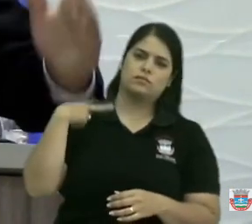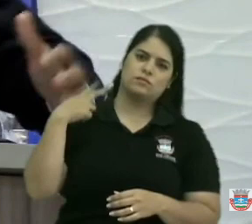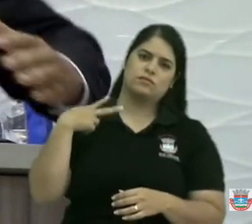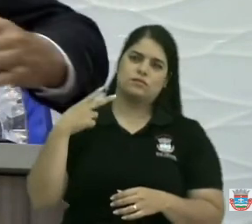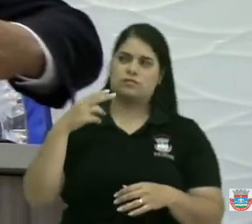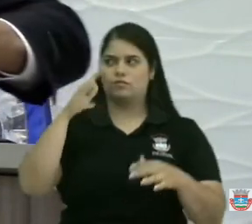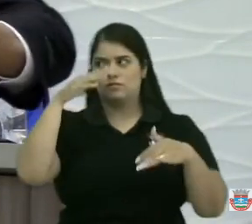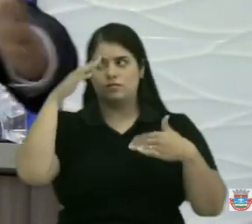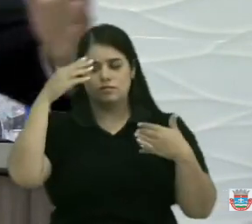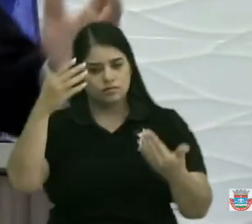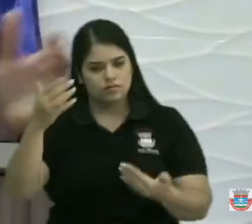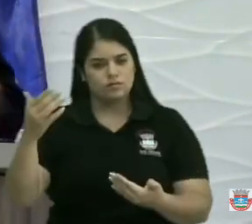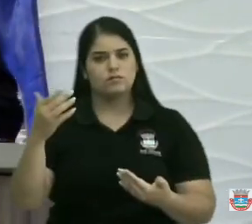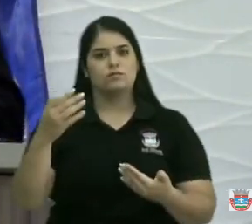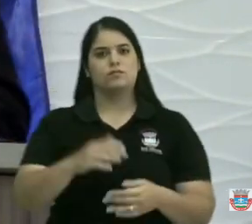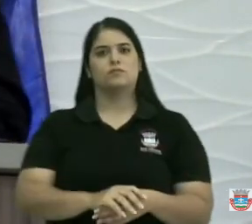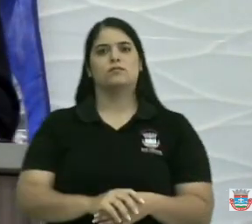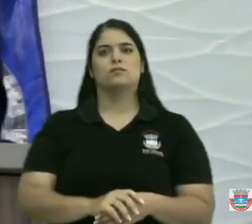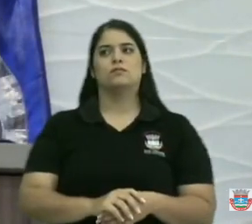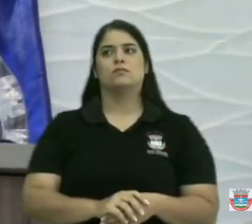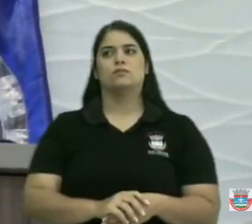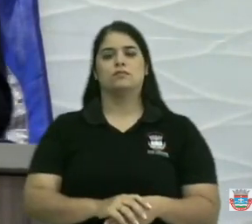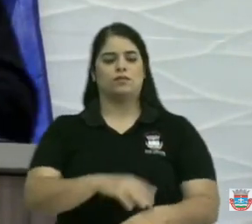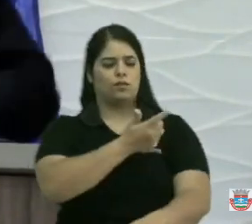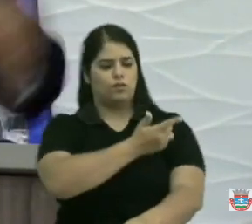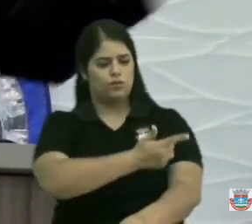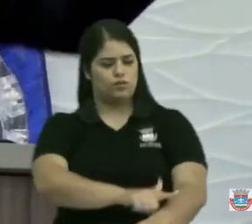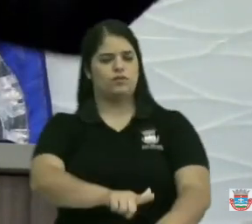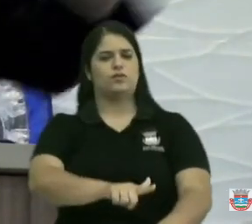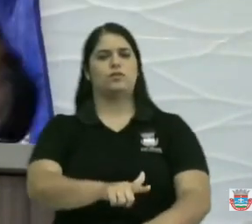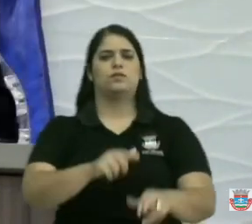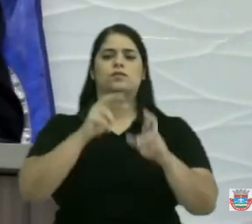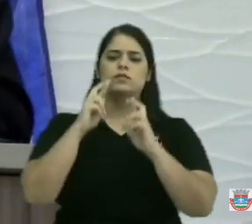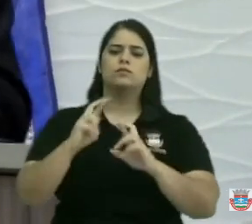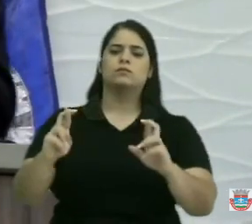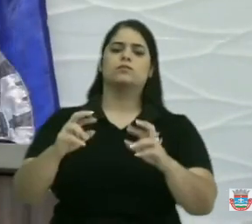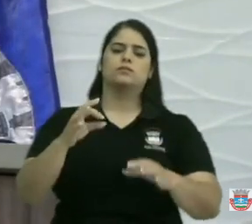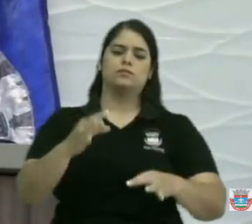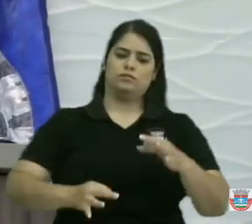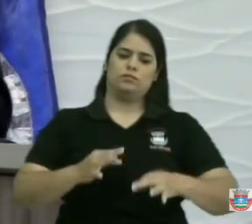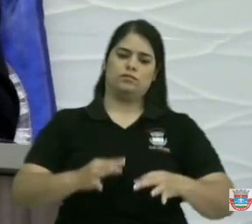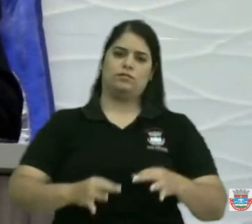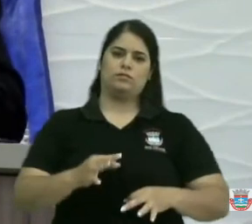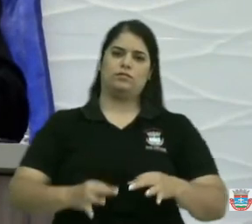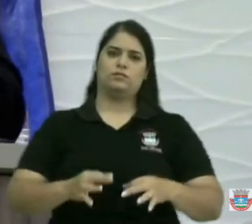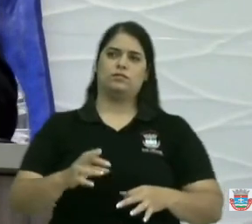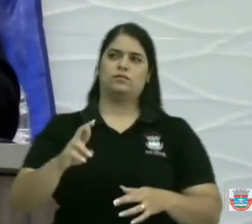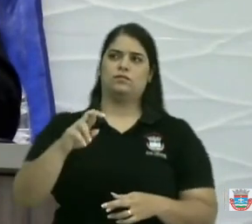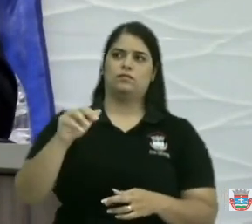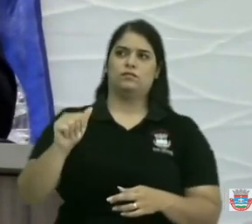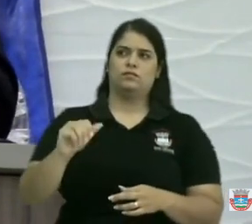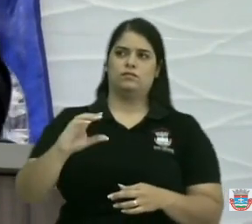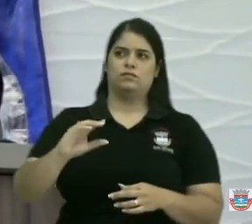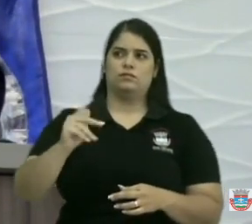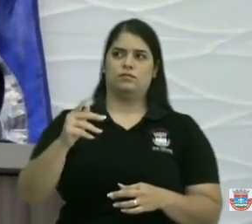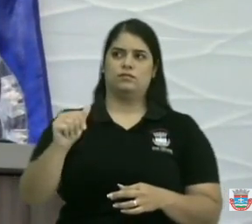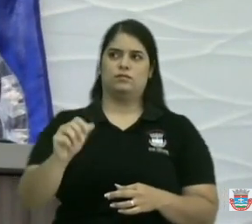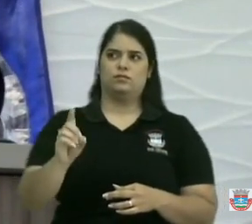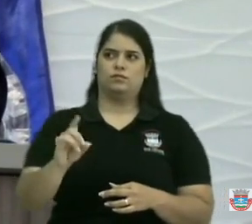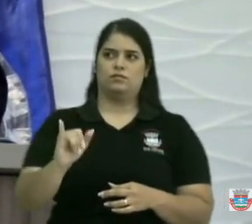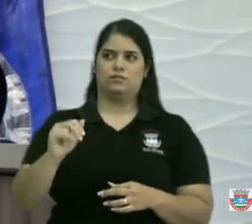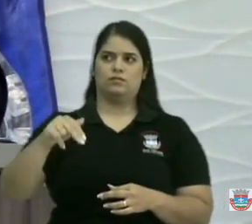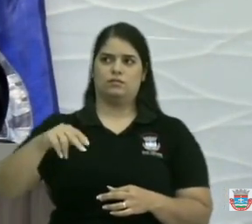Vossa Excelência disse que um vereador mais honesto. Vossa Excelência está respondendo um processo aqui, de rachadinha, que pode deixar a Vossa